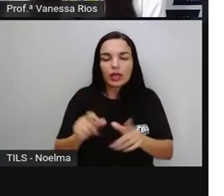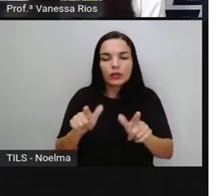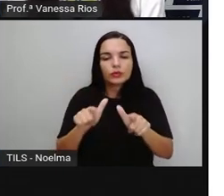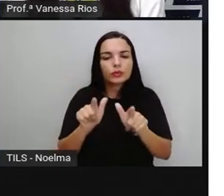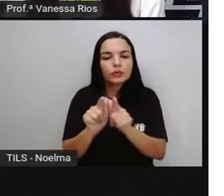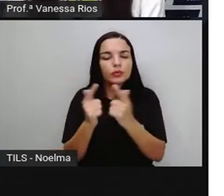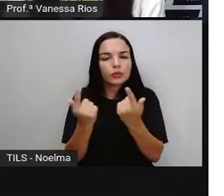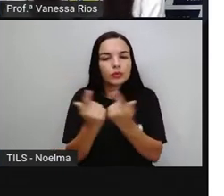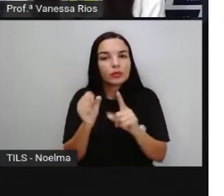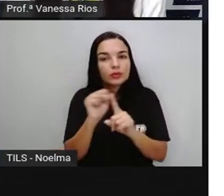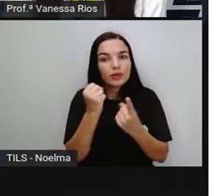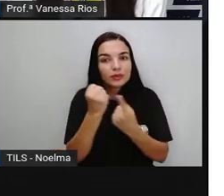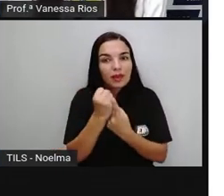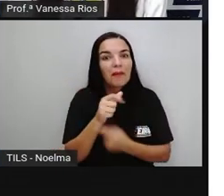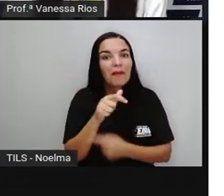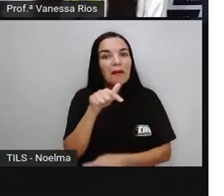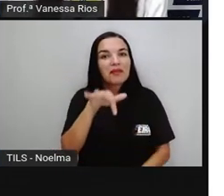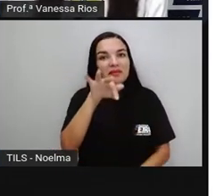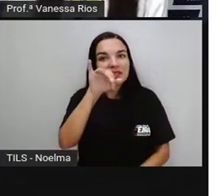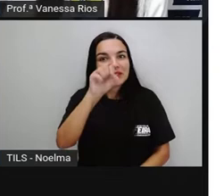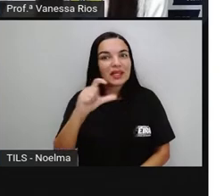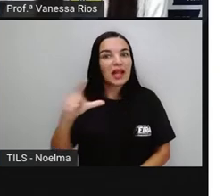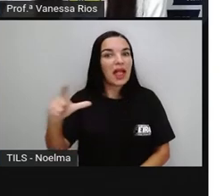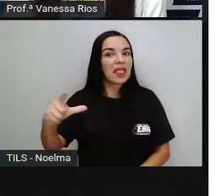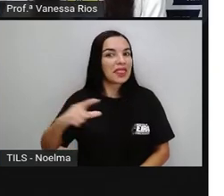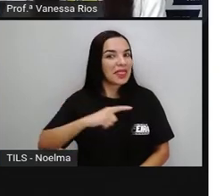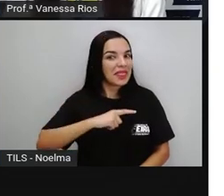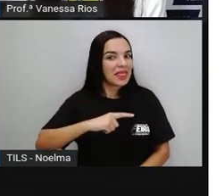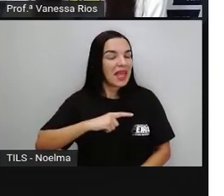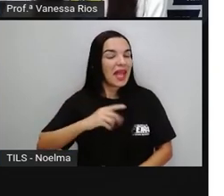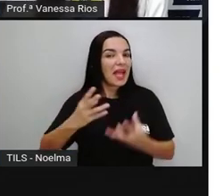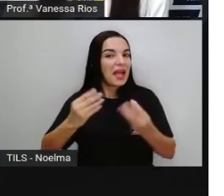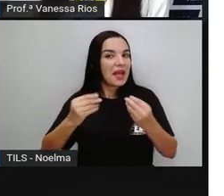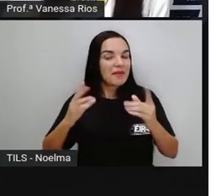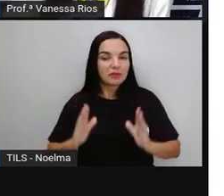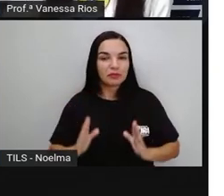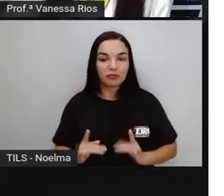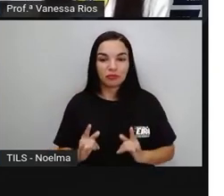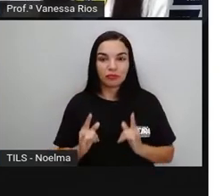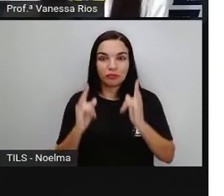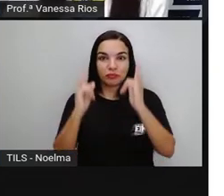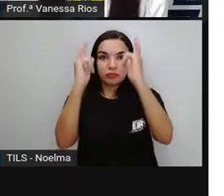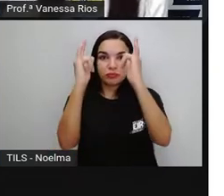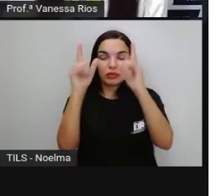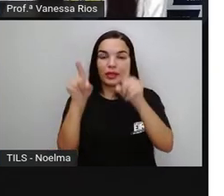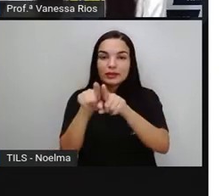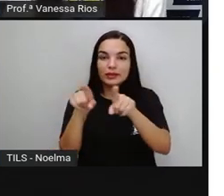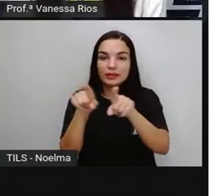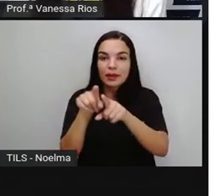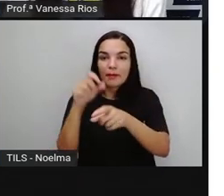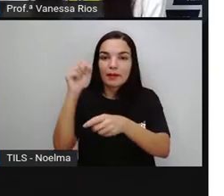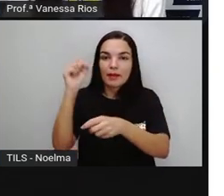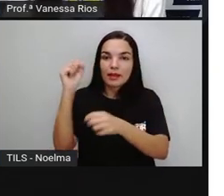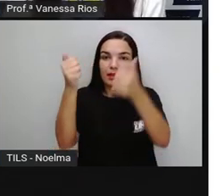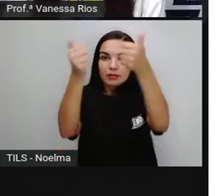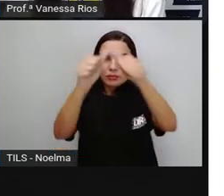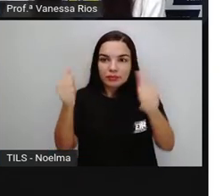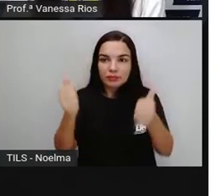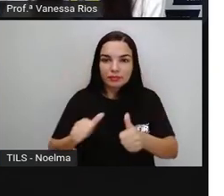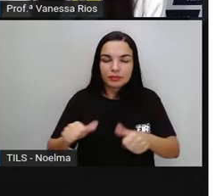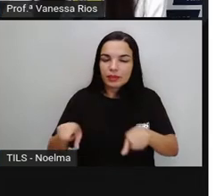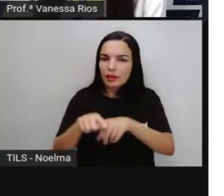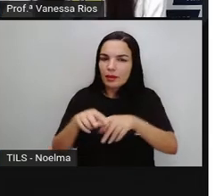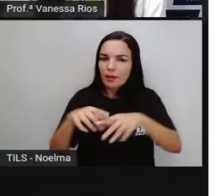Feira de Santana possui aí muitos monumentos, muitas construções e também manifestações que